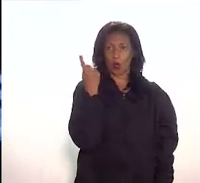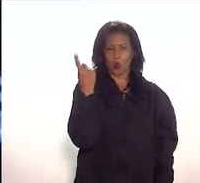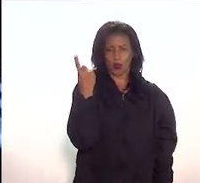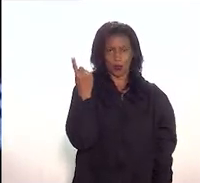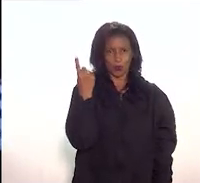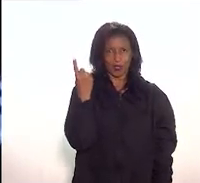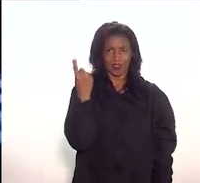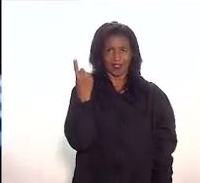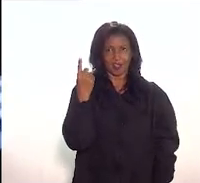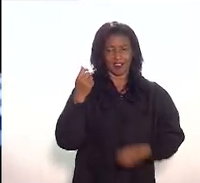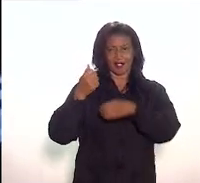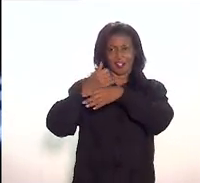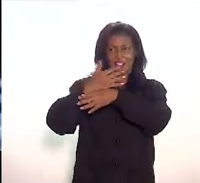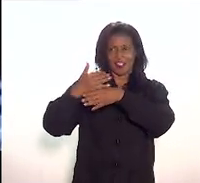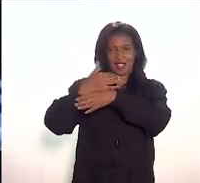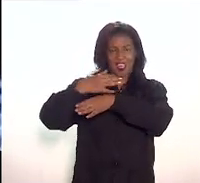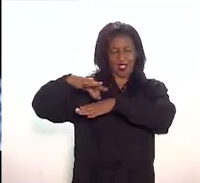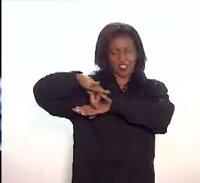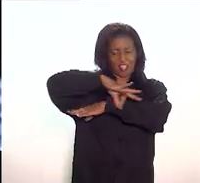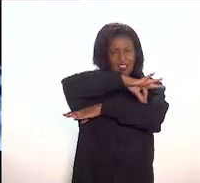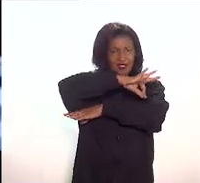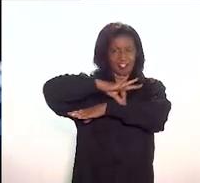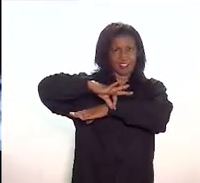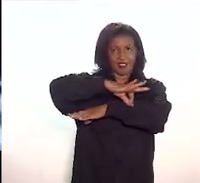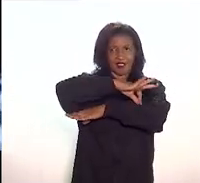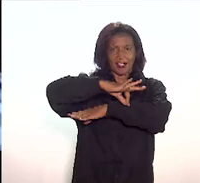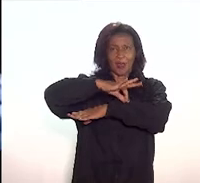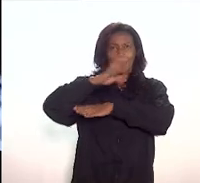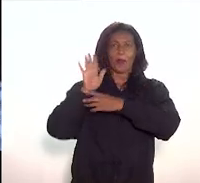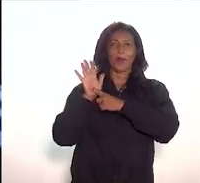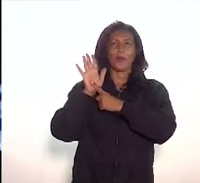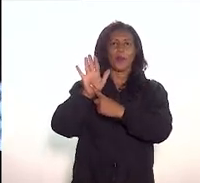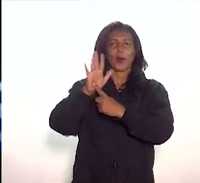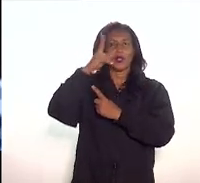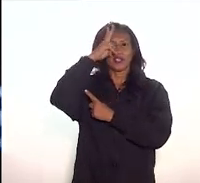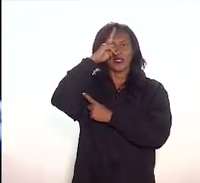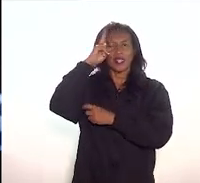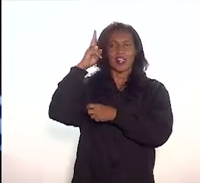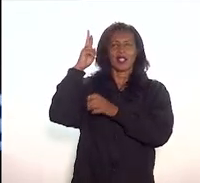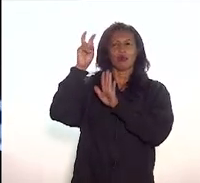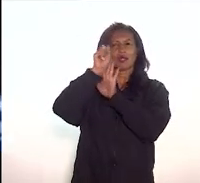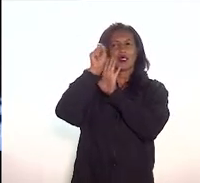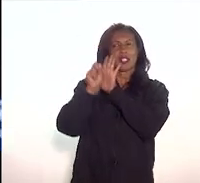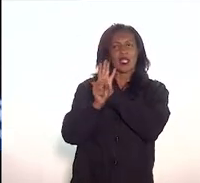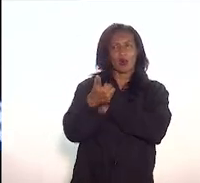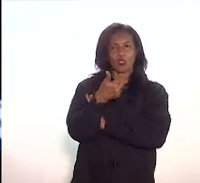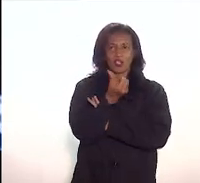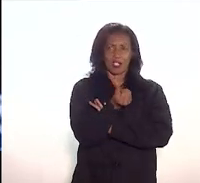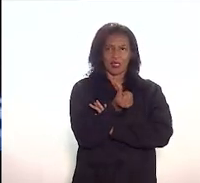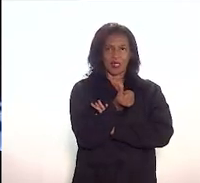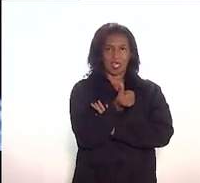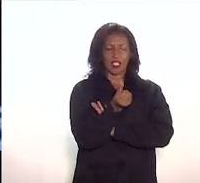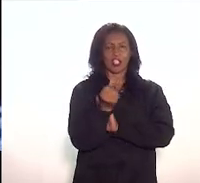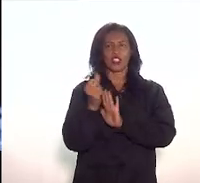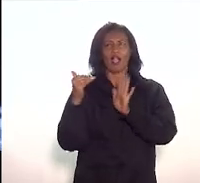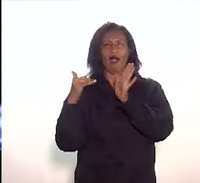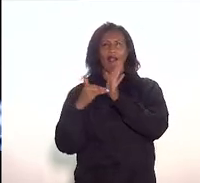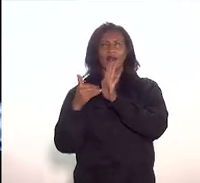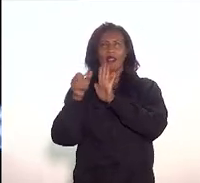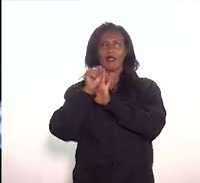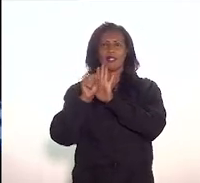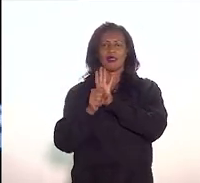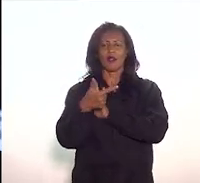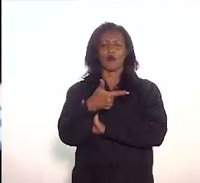em que a arquitetura urbana da cidade reflete a sua história do século XVI até o século XXI.